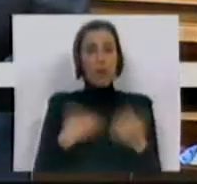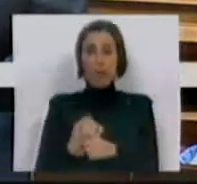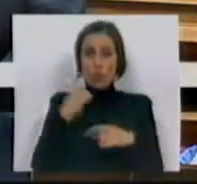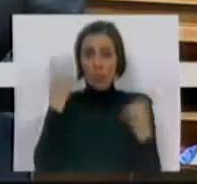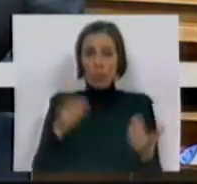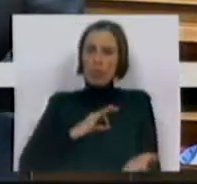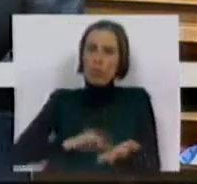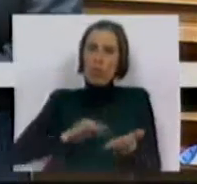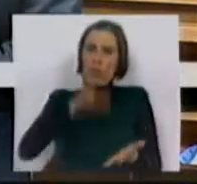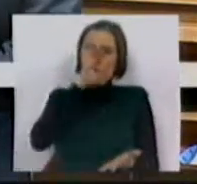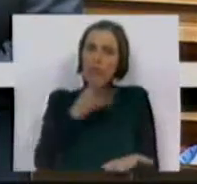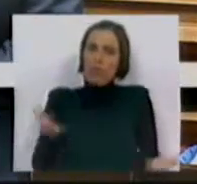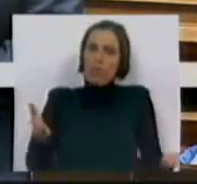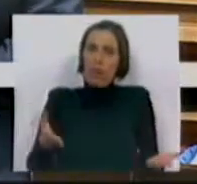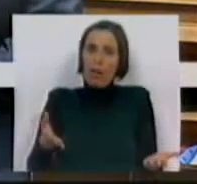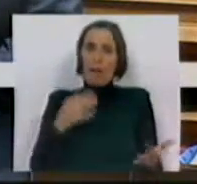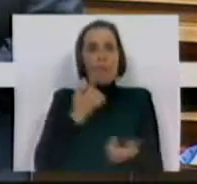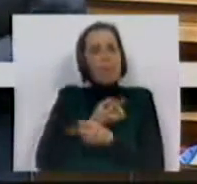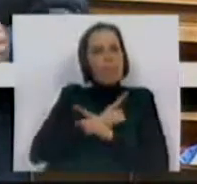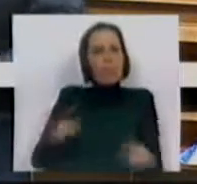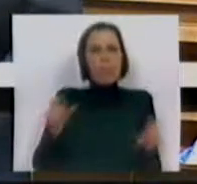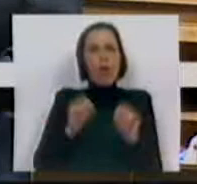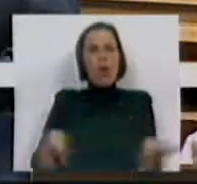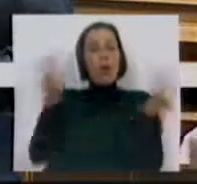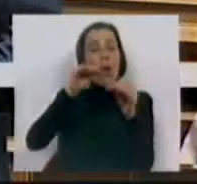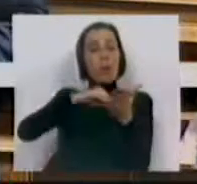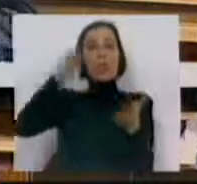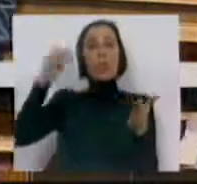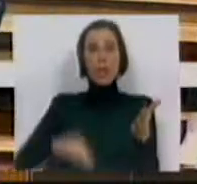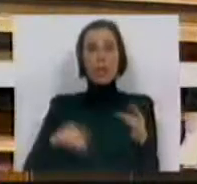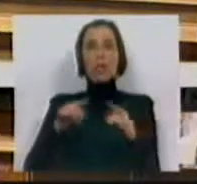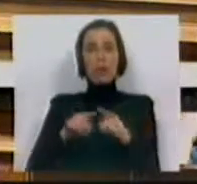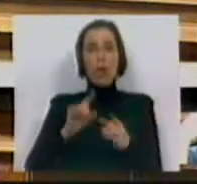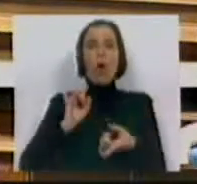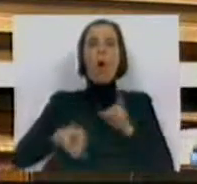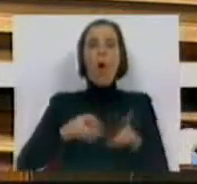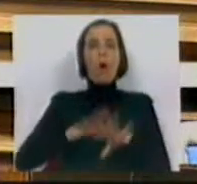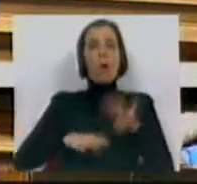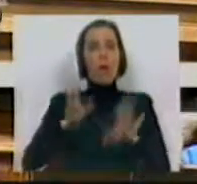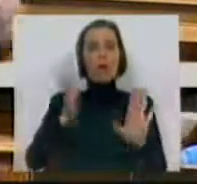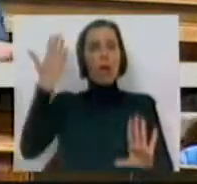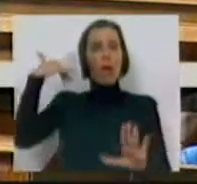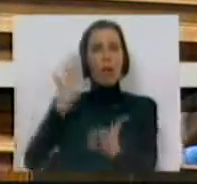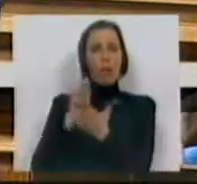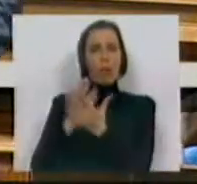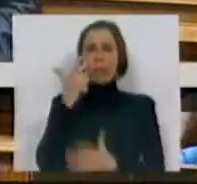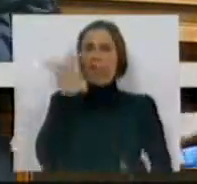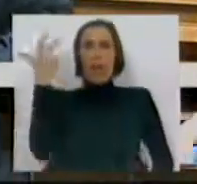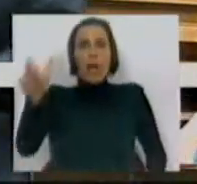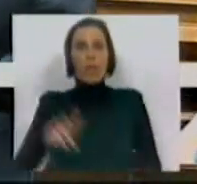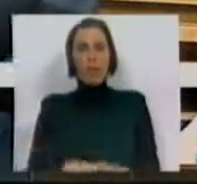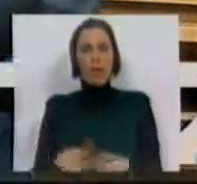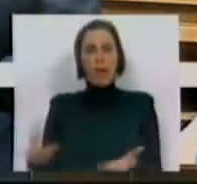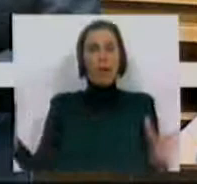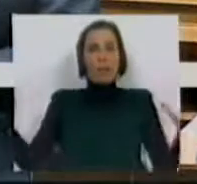da função pública. A proibição absoluta de novas contratações com aquilo que já fizeram aos reformatos,